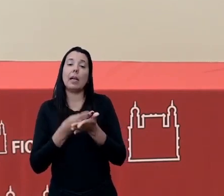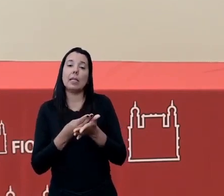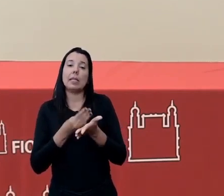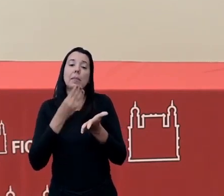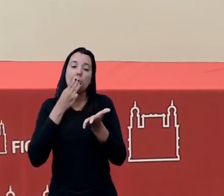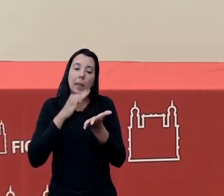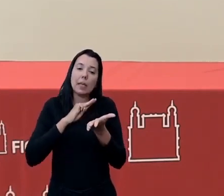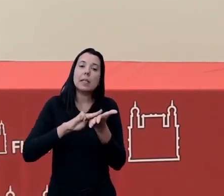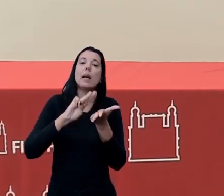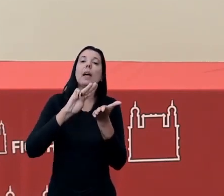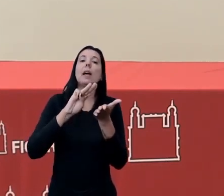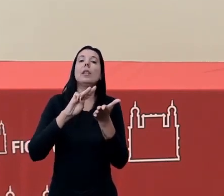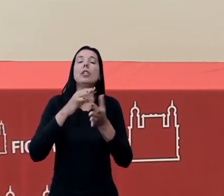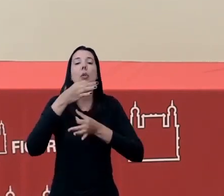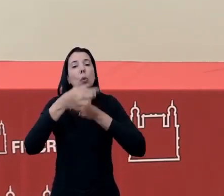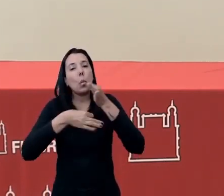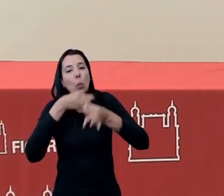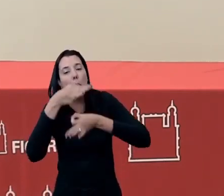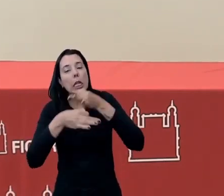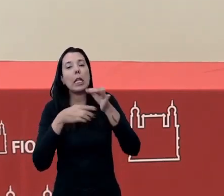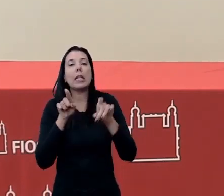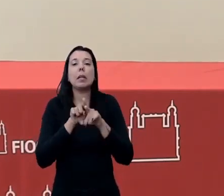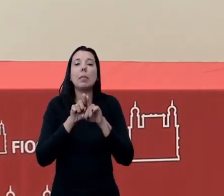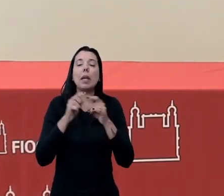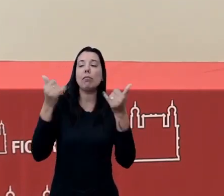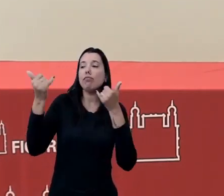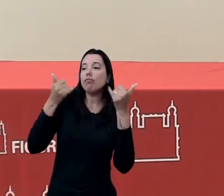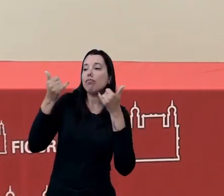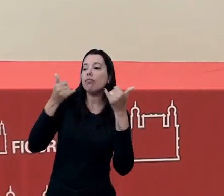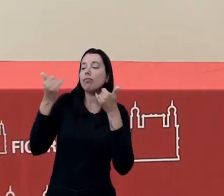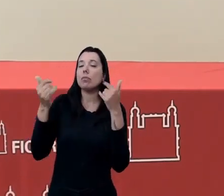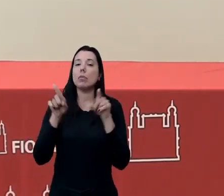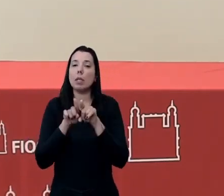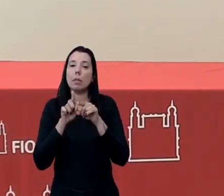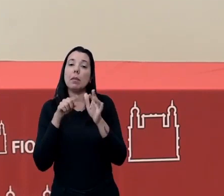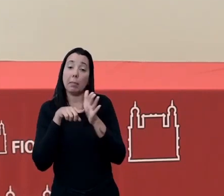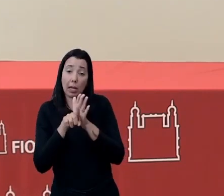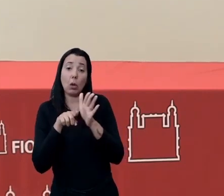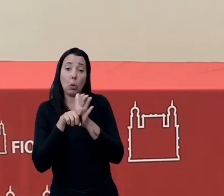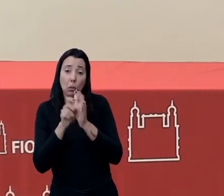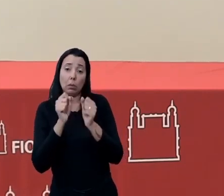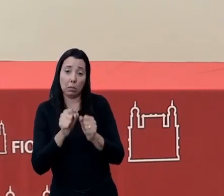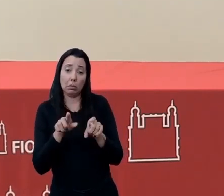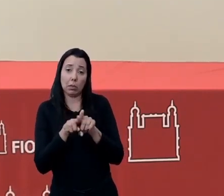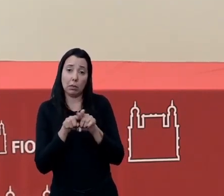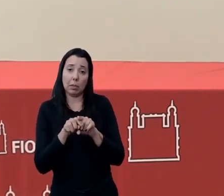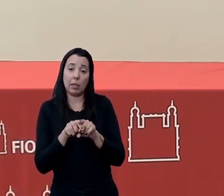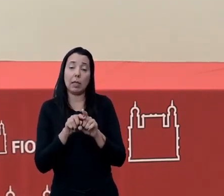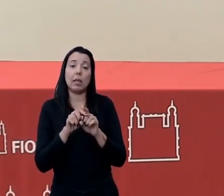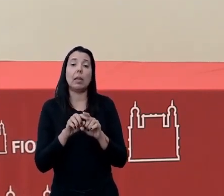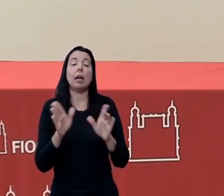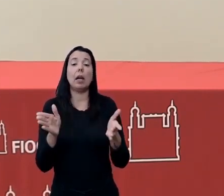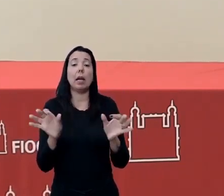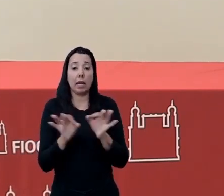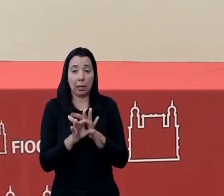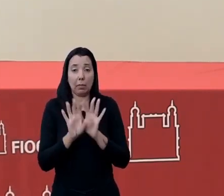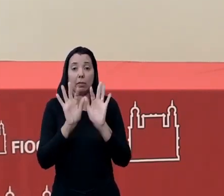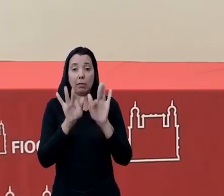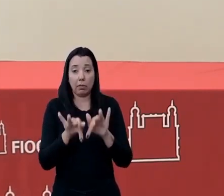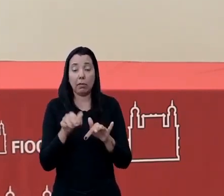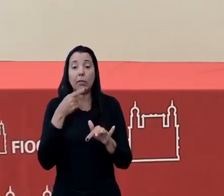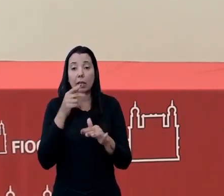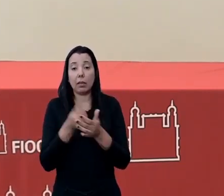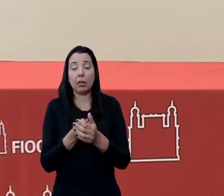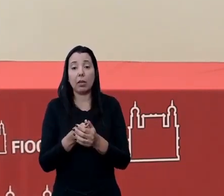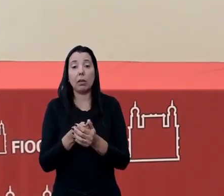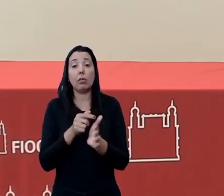os comentários, e as observações e as perguntas. Então, eu encerro aqui a minha fala, a gente vai passar para os